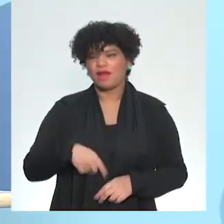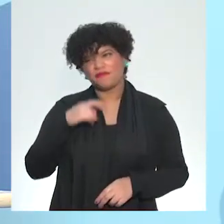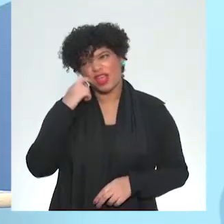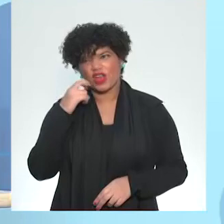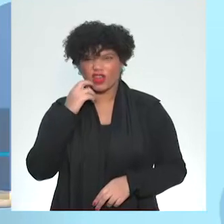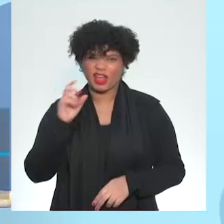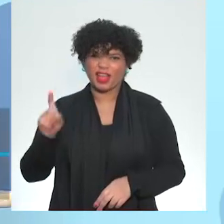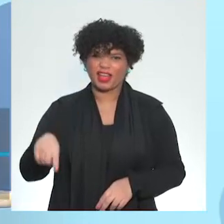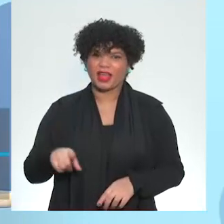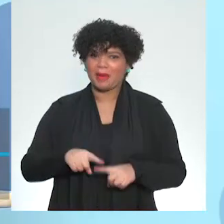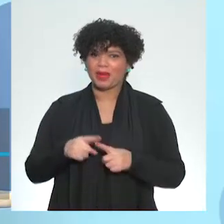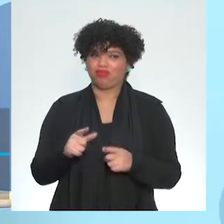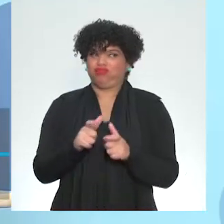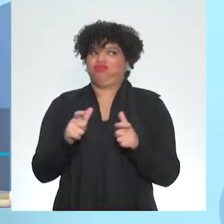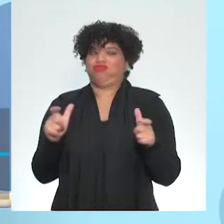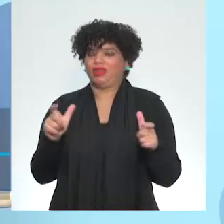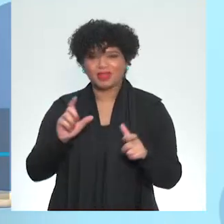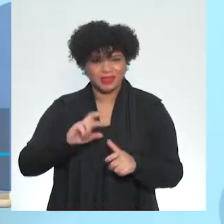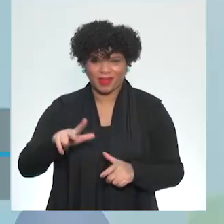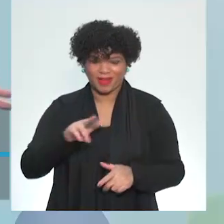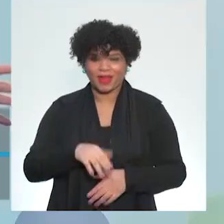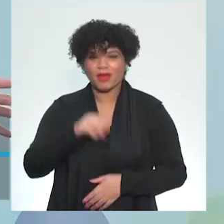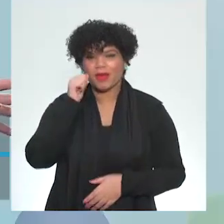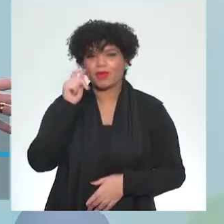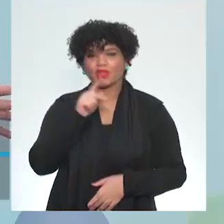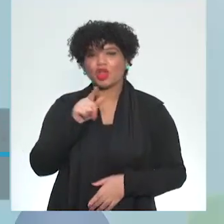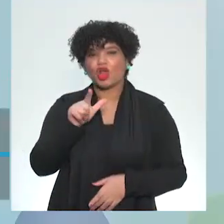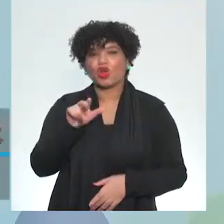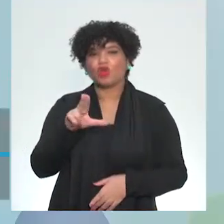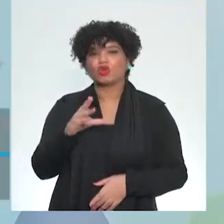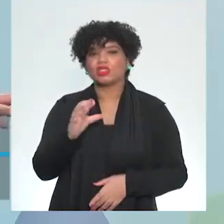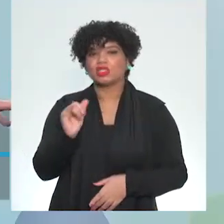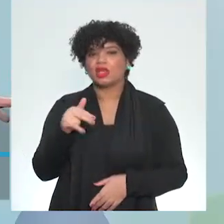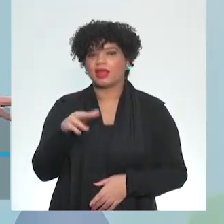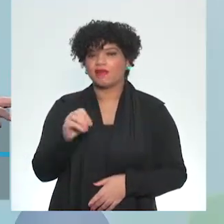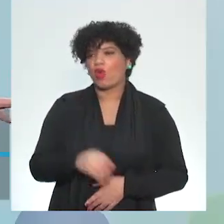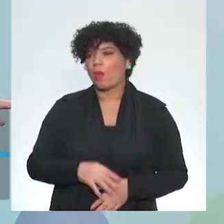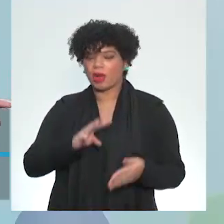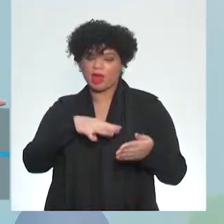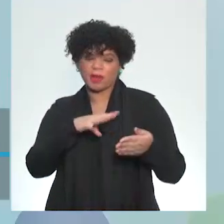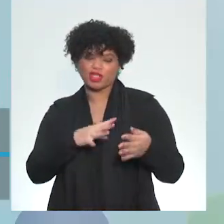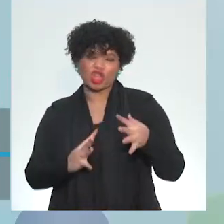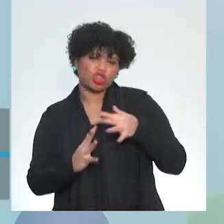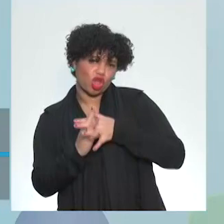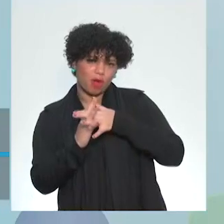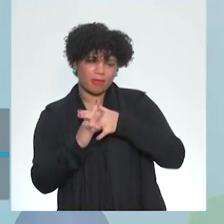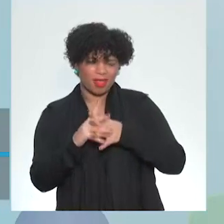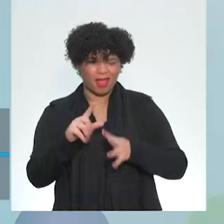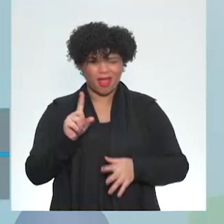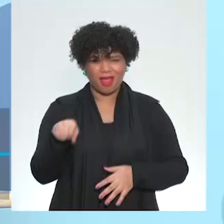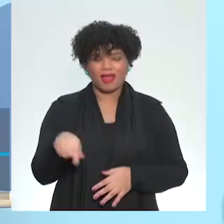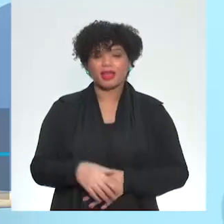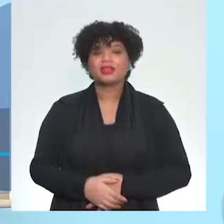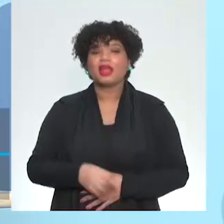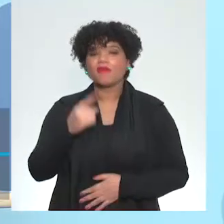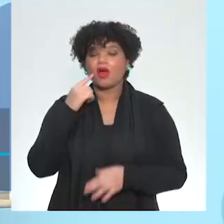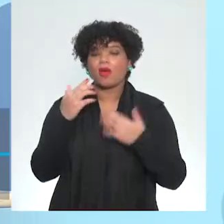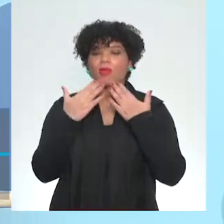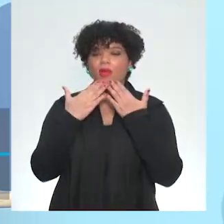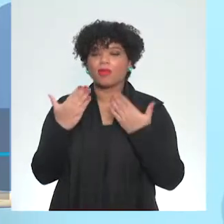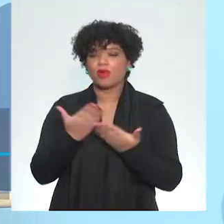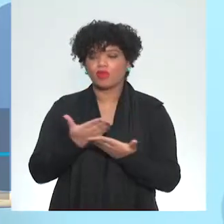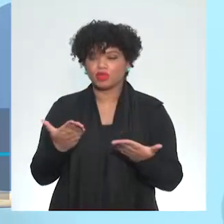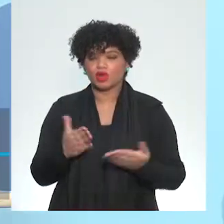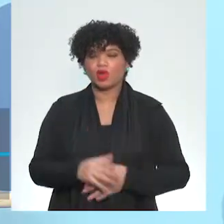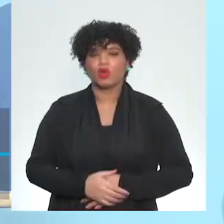até passa, mas muita também não é. A professora Luciana já se animou aqui. Programação é top. Então, hoje a gente vai mostrar para